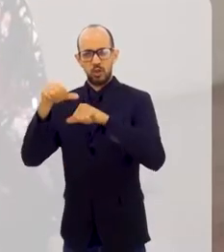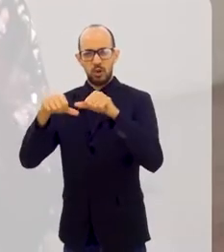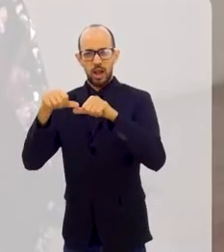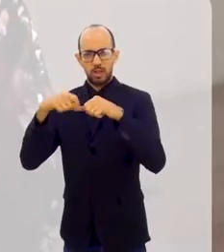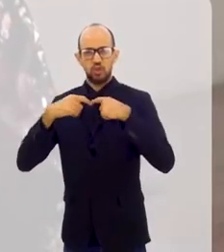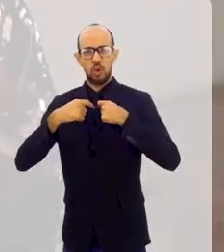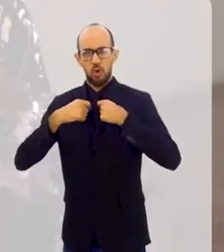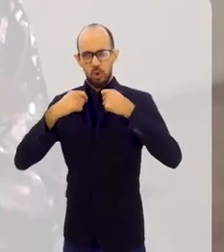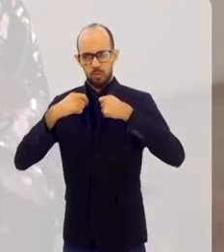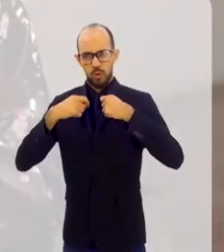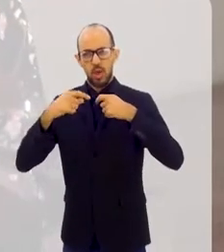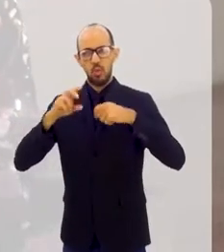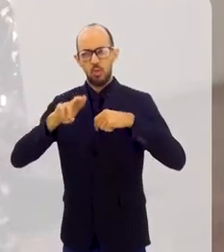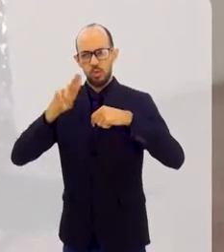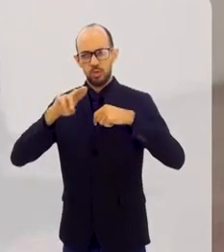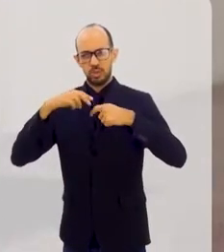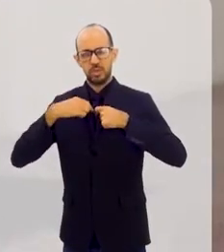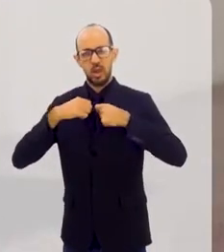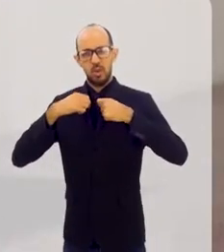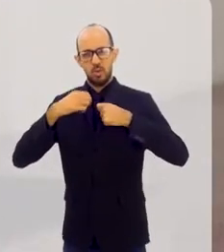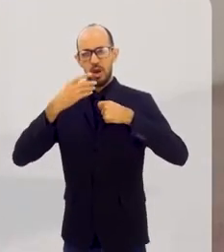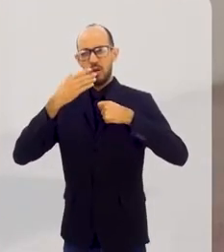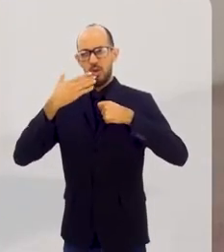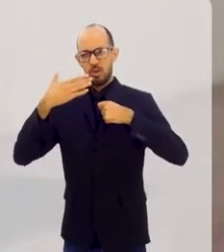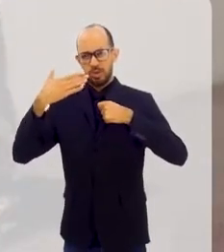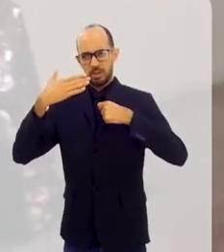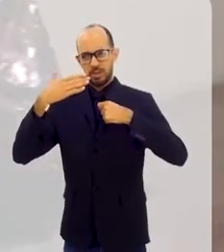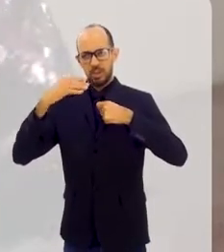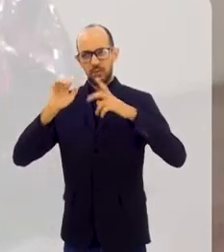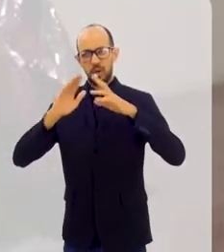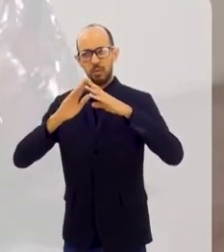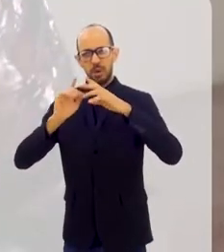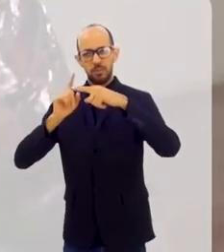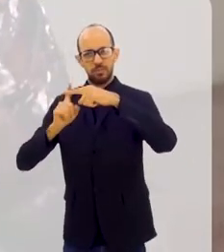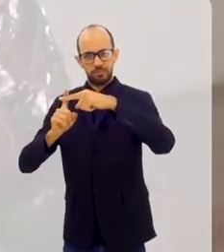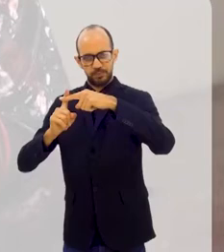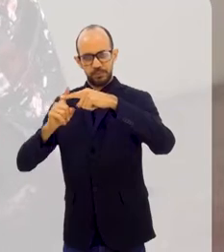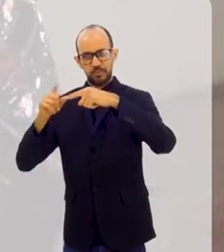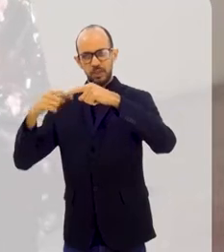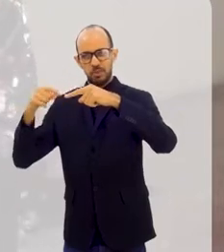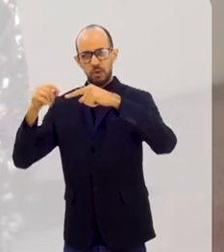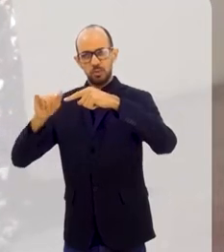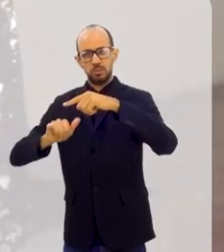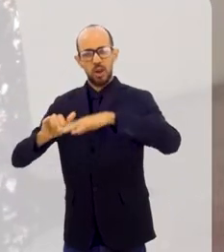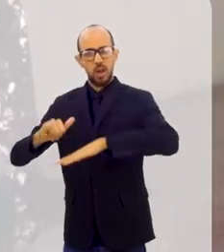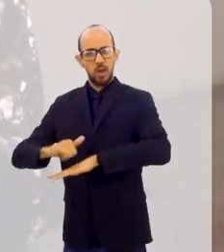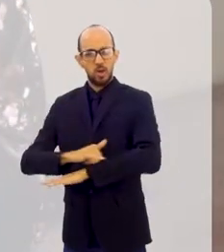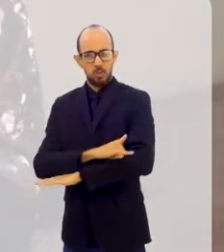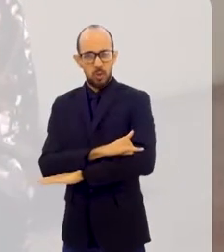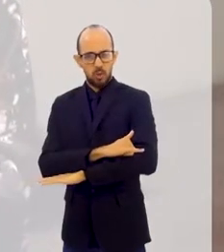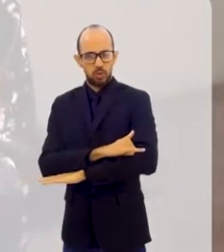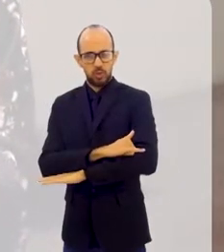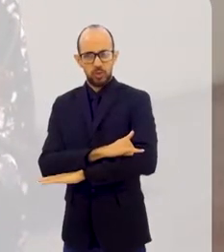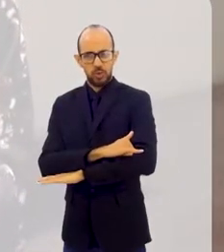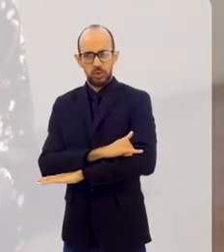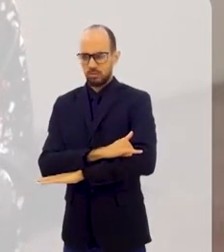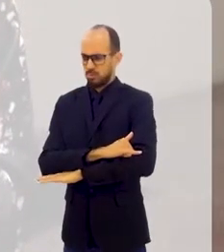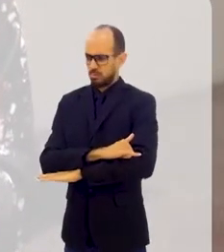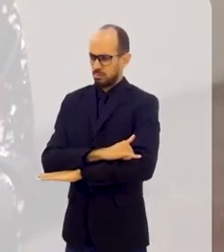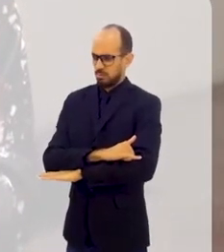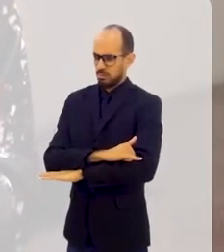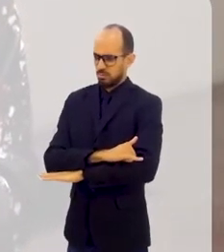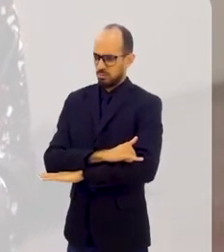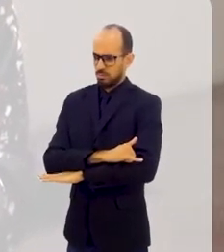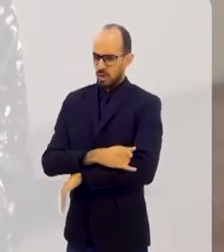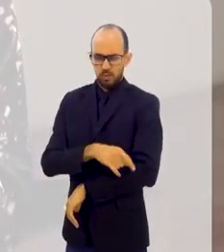nigeriana, colorida. Aí já vou da igreja para o aeroporto. E quando eu chego no aeroporto, a pergunta é,